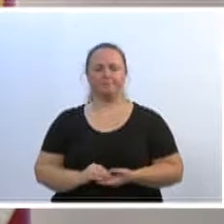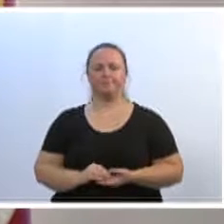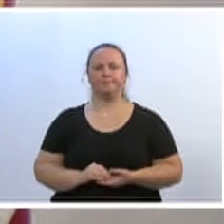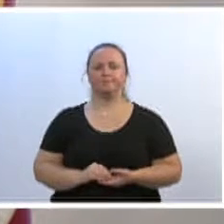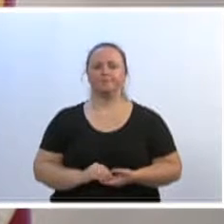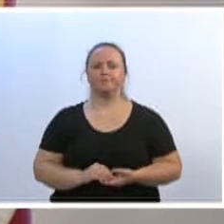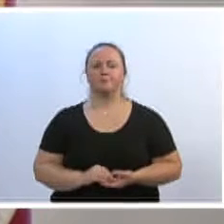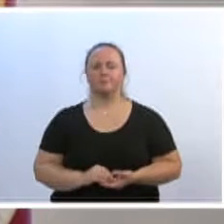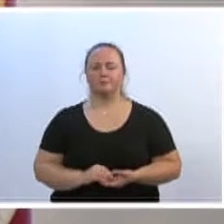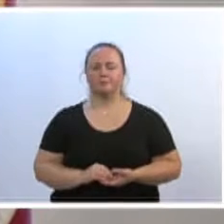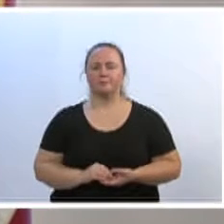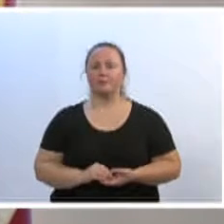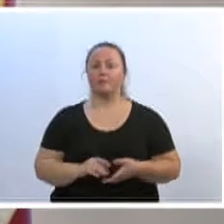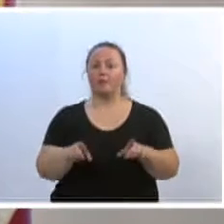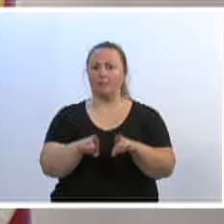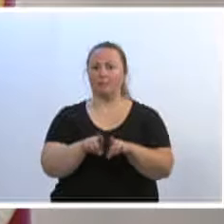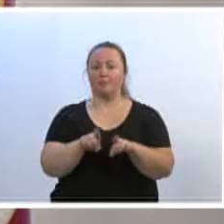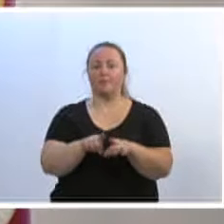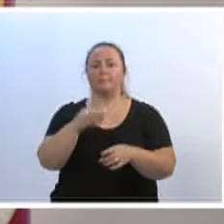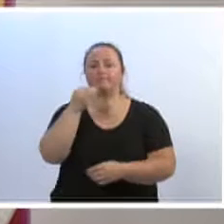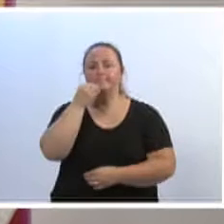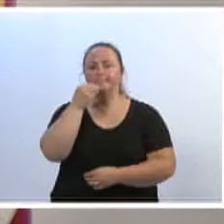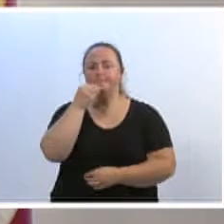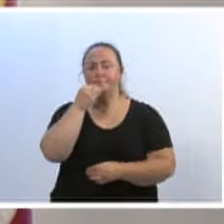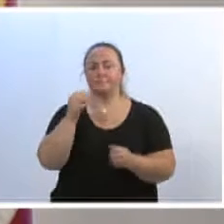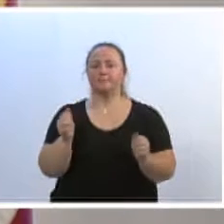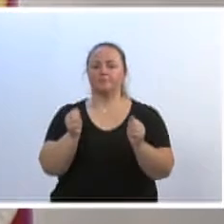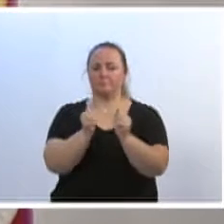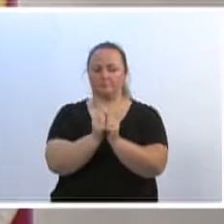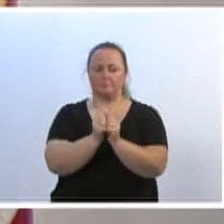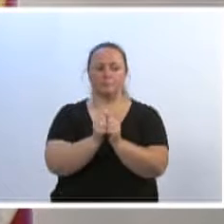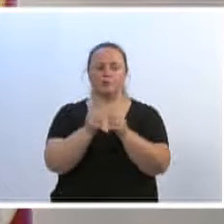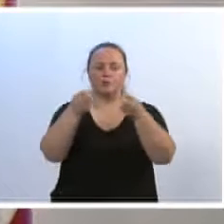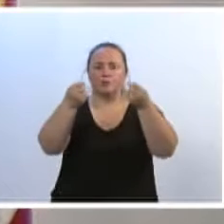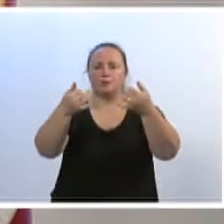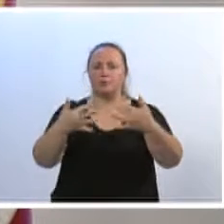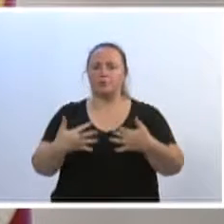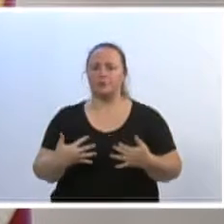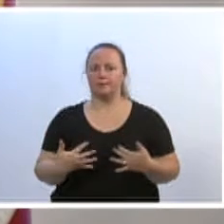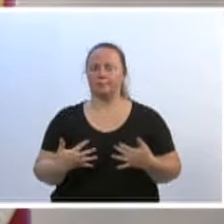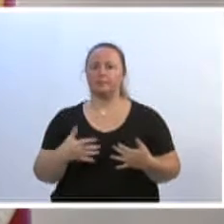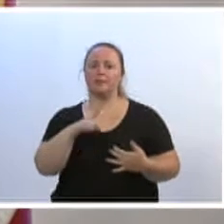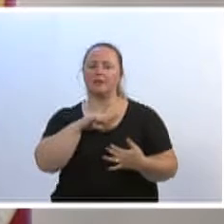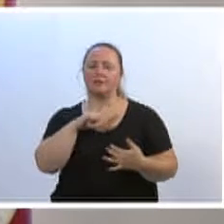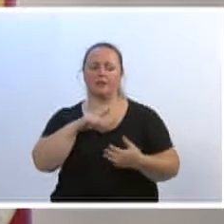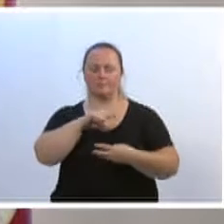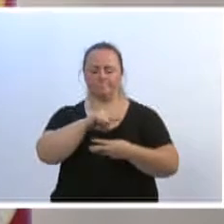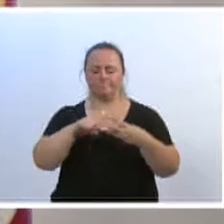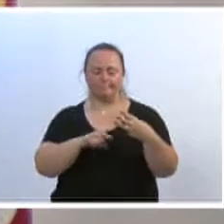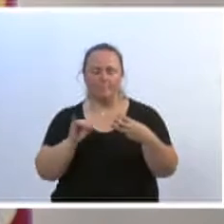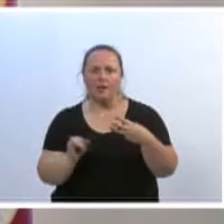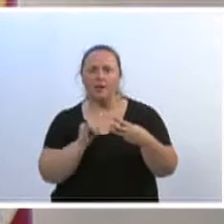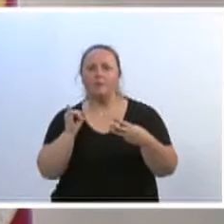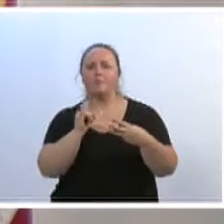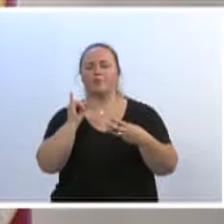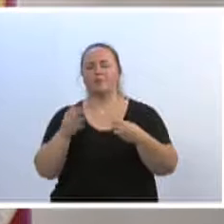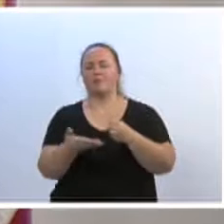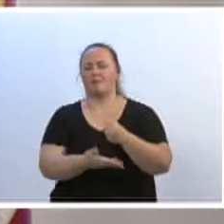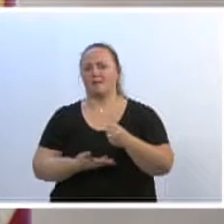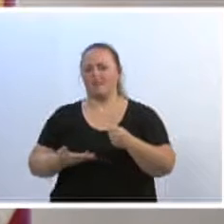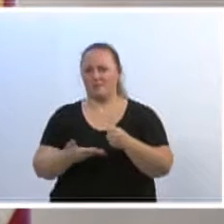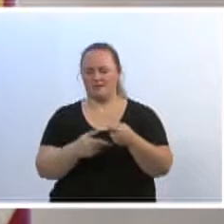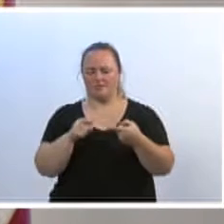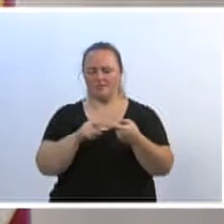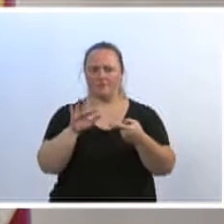quero aqui, eu peguei um gancho, tive a oportunidade de aparteá-lo, falei das três bases fundamentais da nossa sociedade, que são a